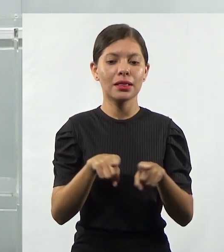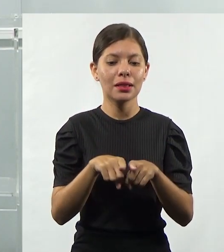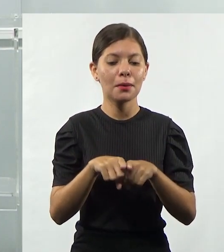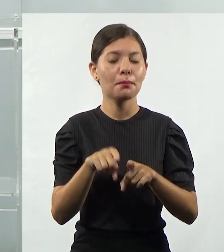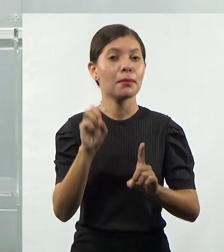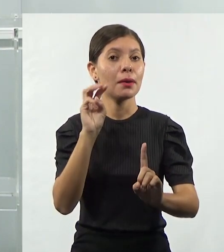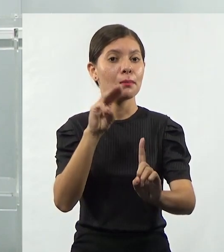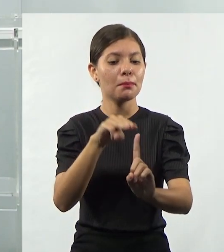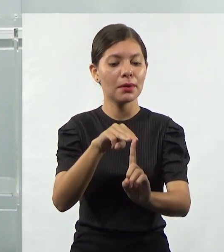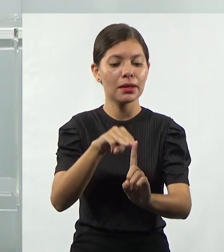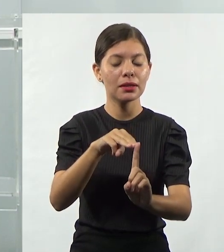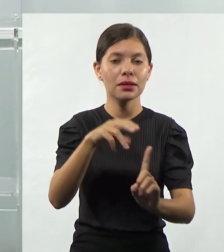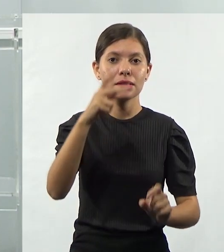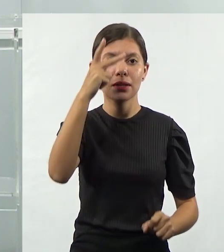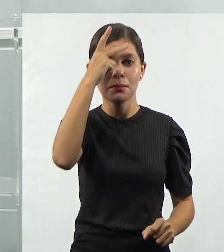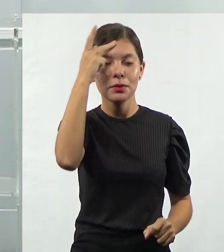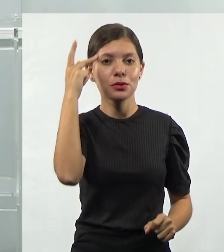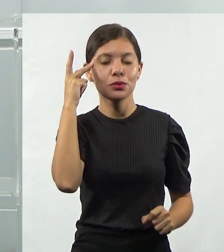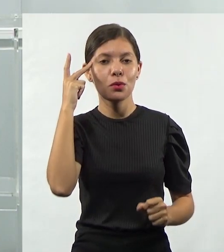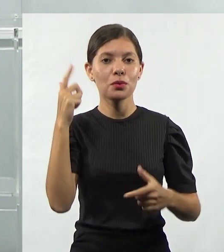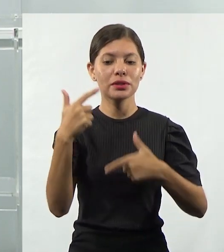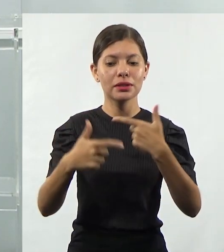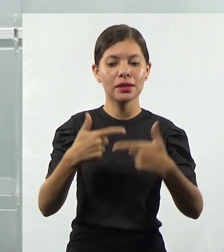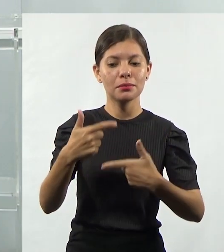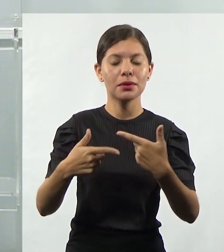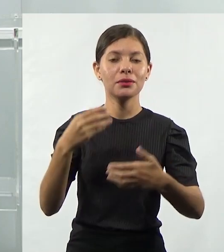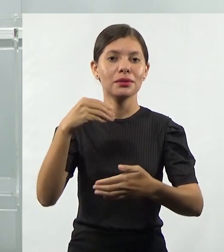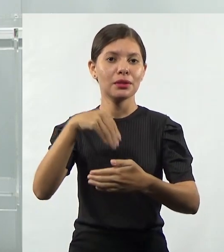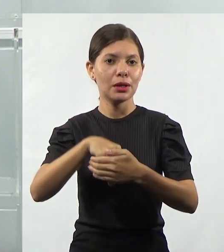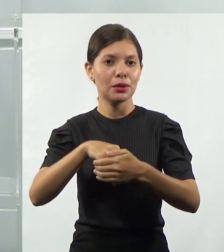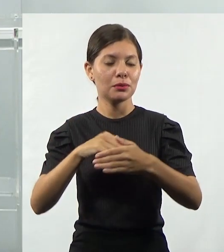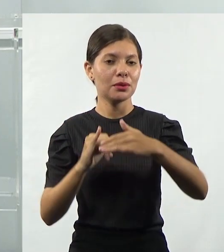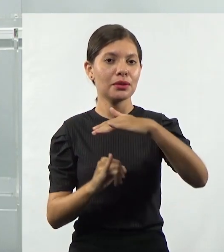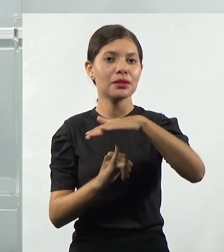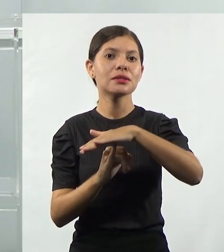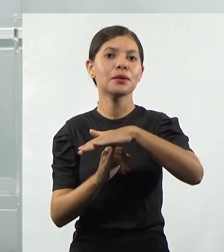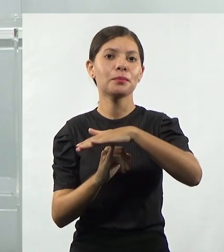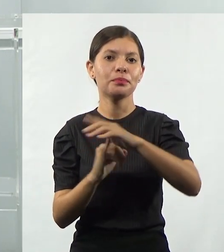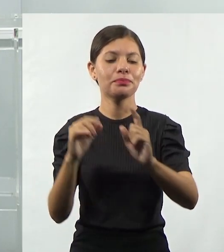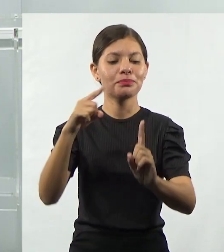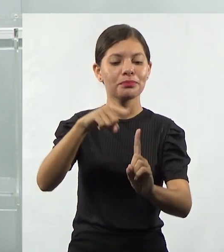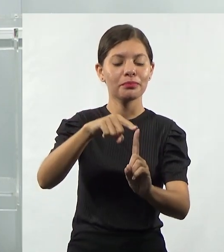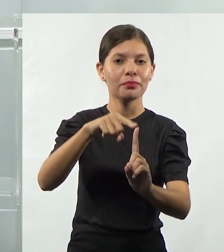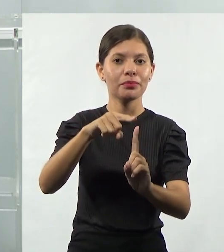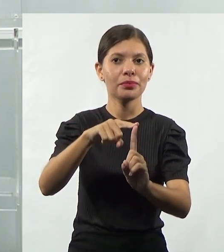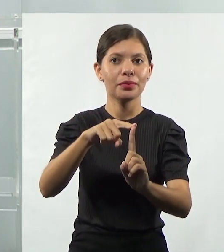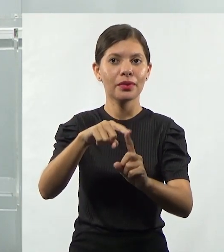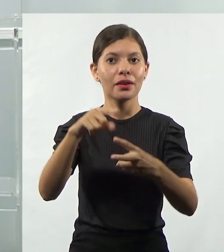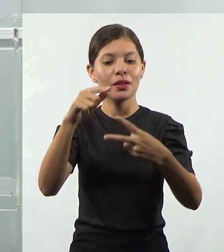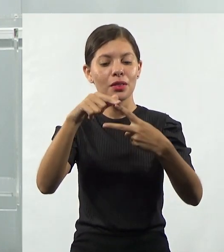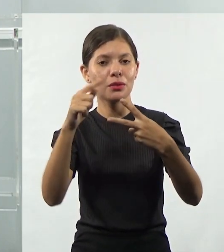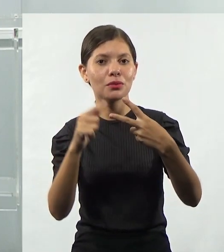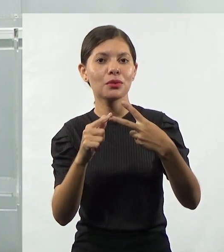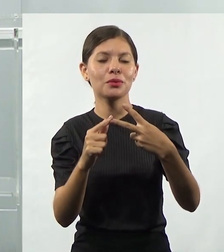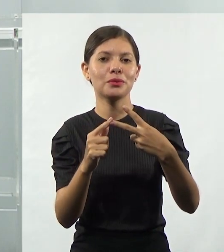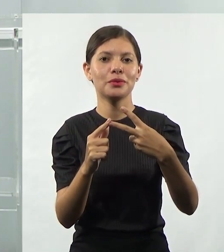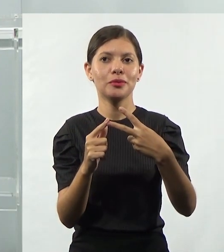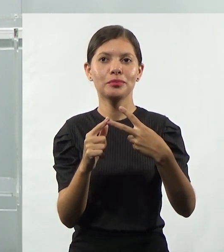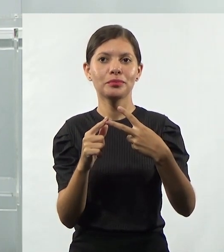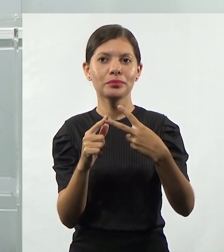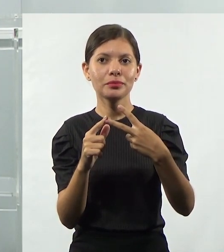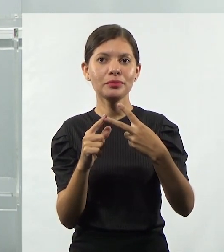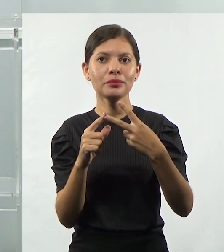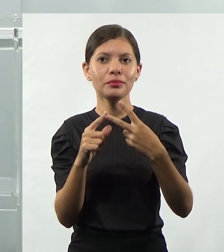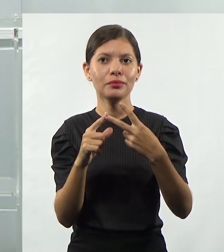que também trabalham nessa organização, tá certo? O objetivo de um é o objetivo de todos. Por isso que a gente